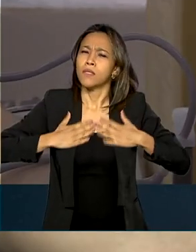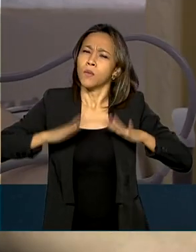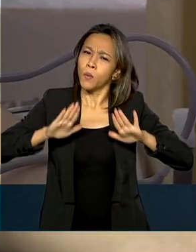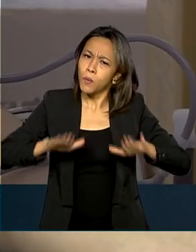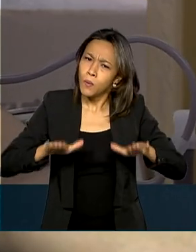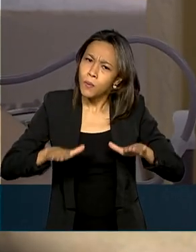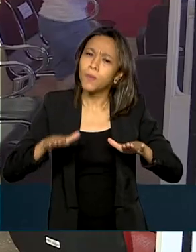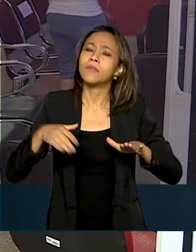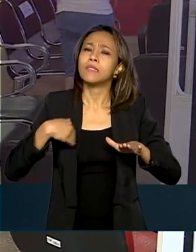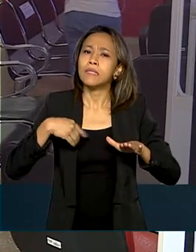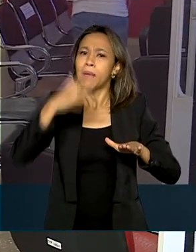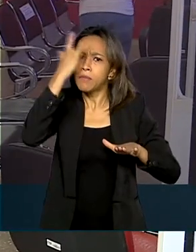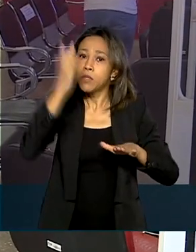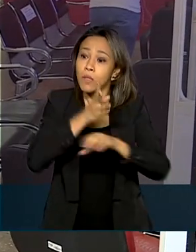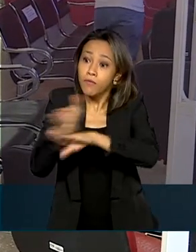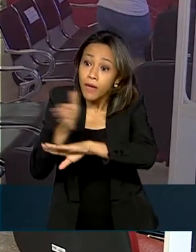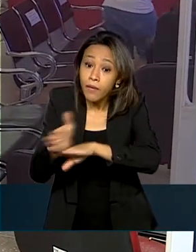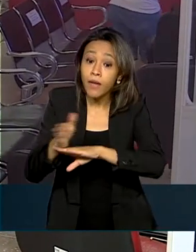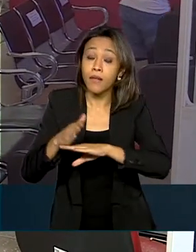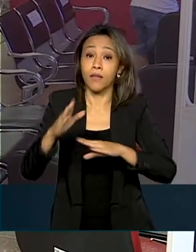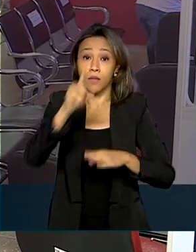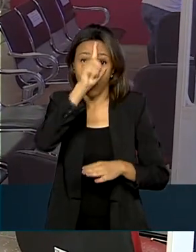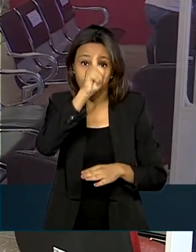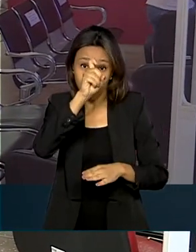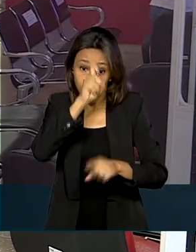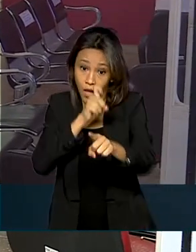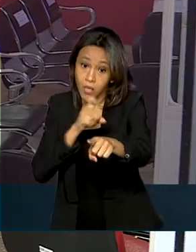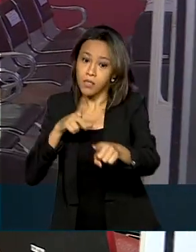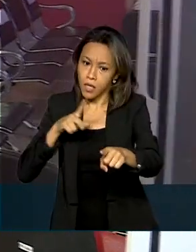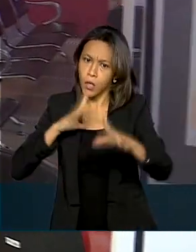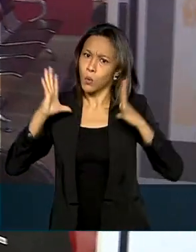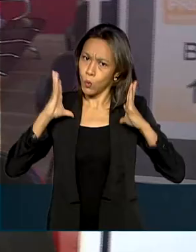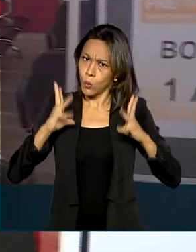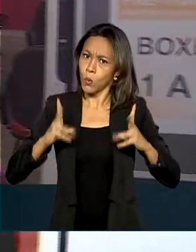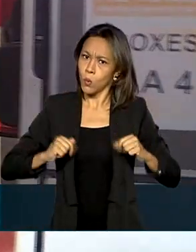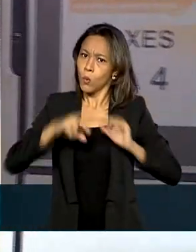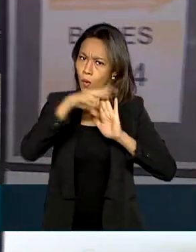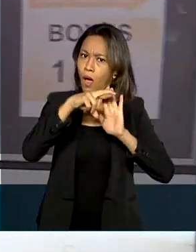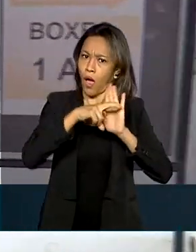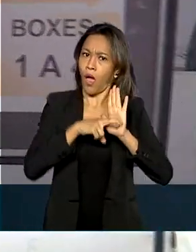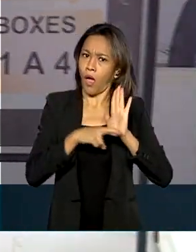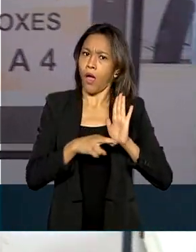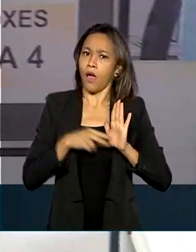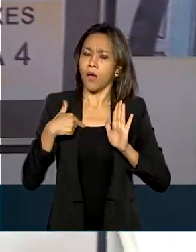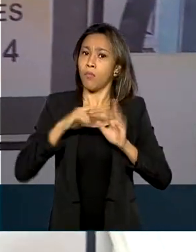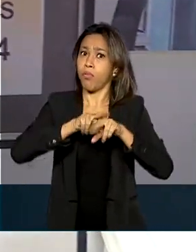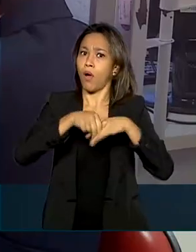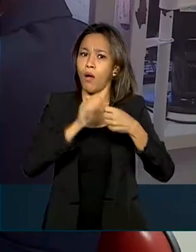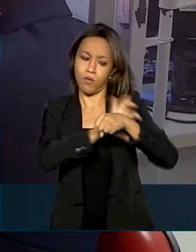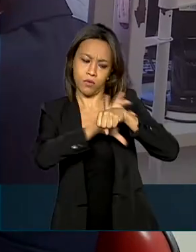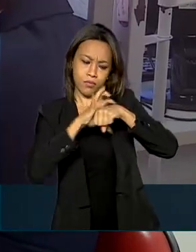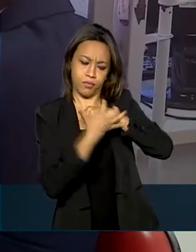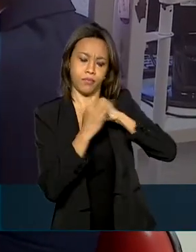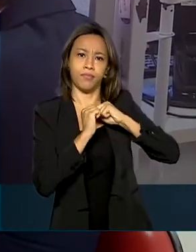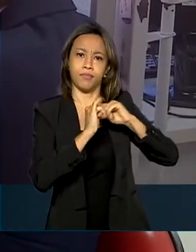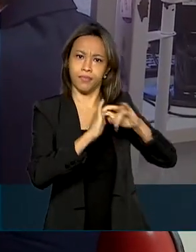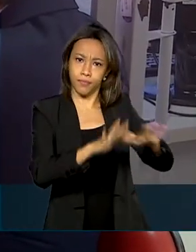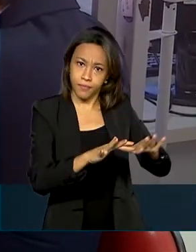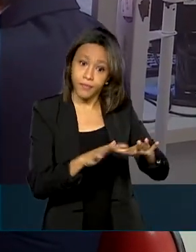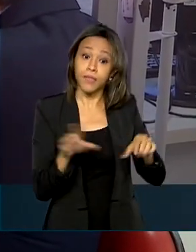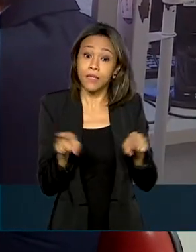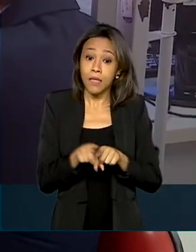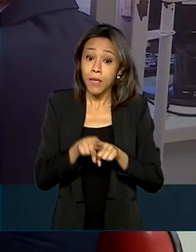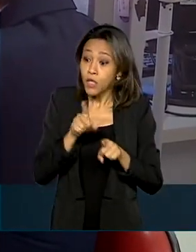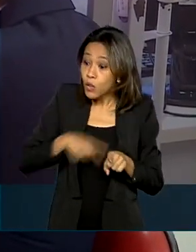frequentes também, os hemocentros adotaram medidas sanitárias e de distanciamento por causa do coronavírus. Além disso,